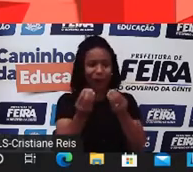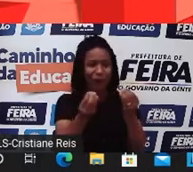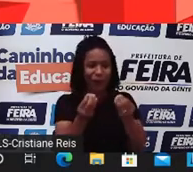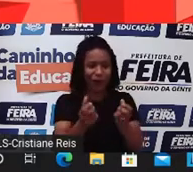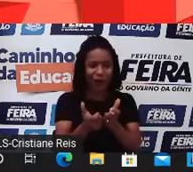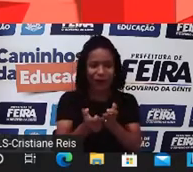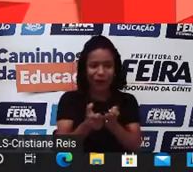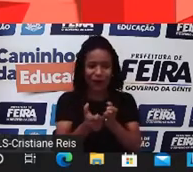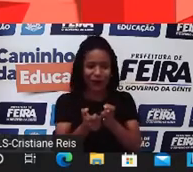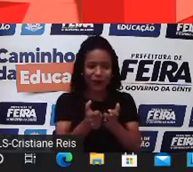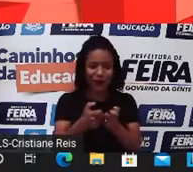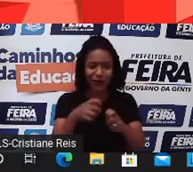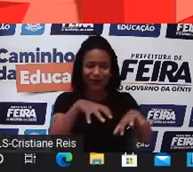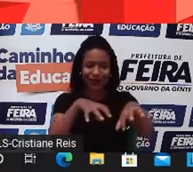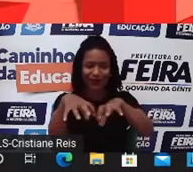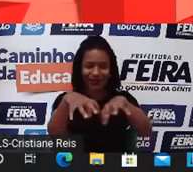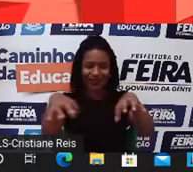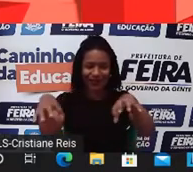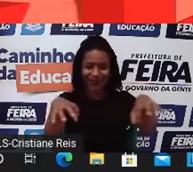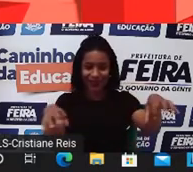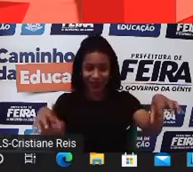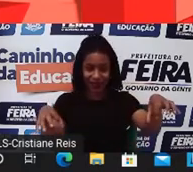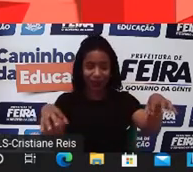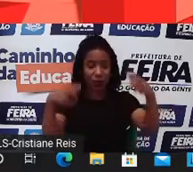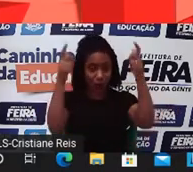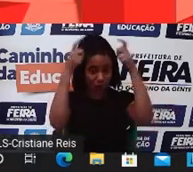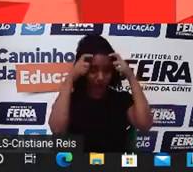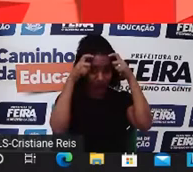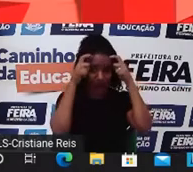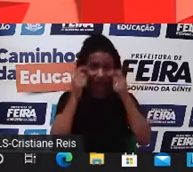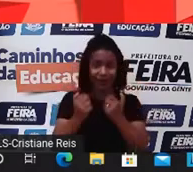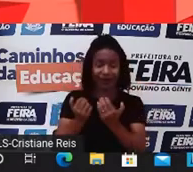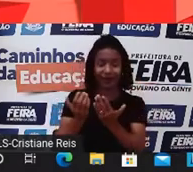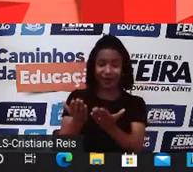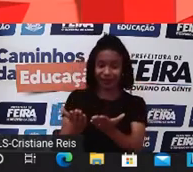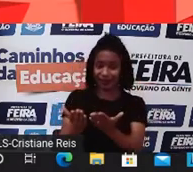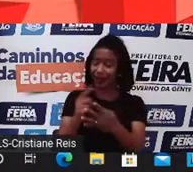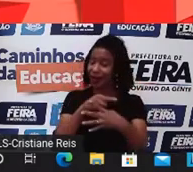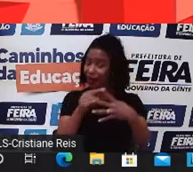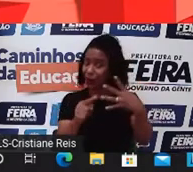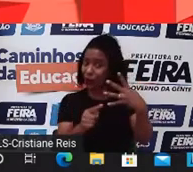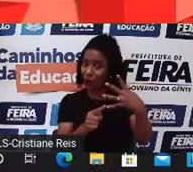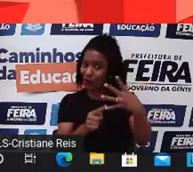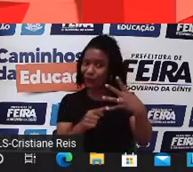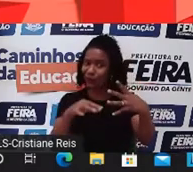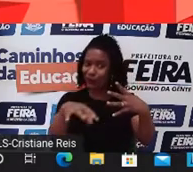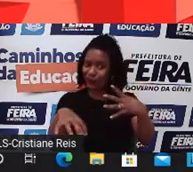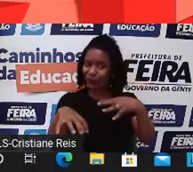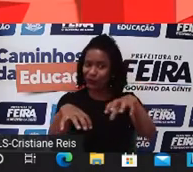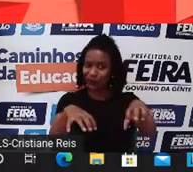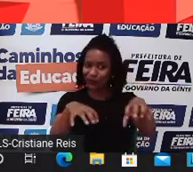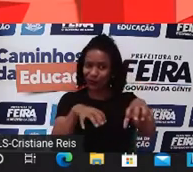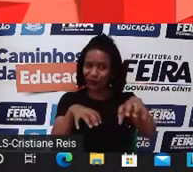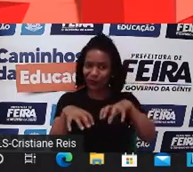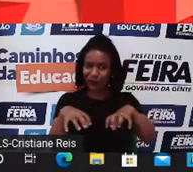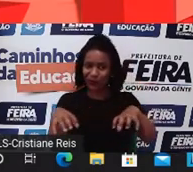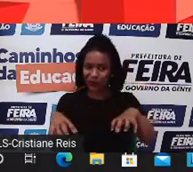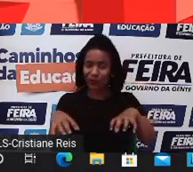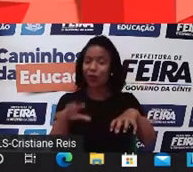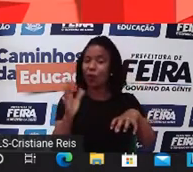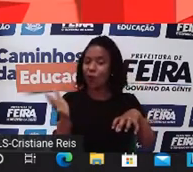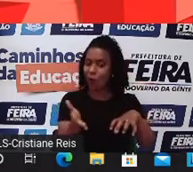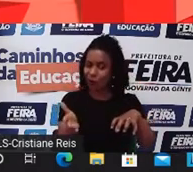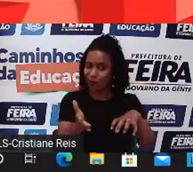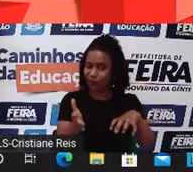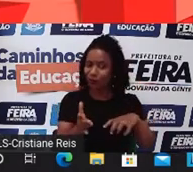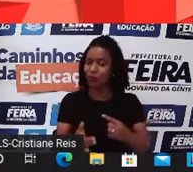denominado de Reality Reaver. Lembre-se que são quatro reinos, mas hoje, neste momento, a gente só vai